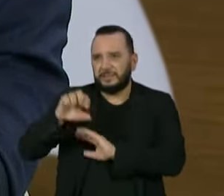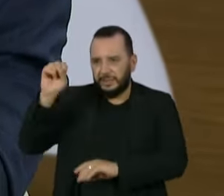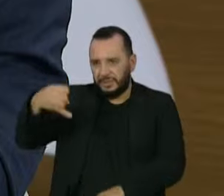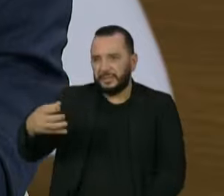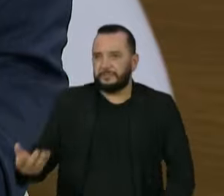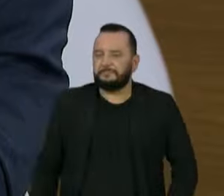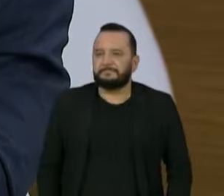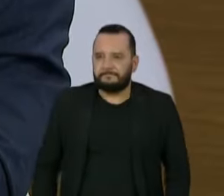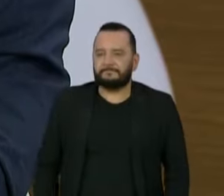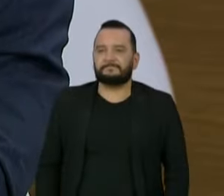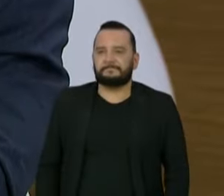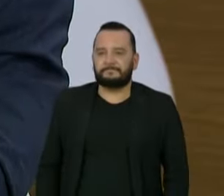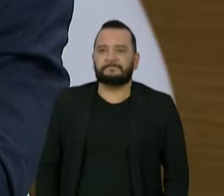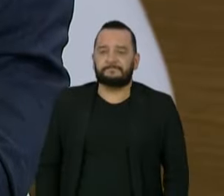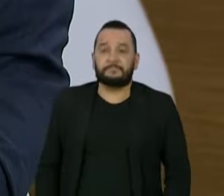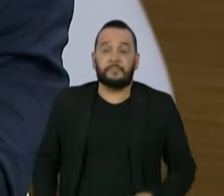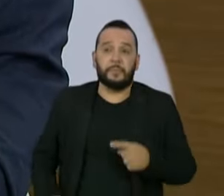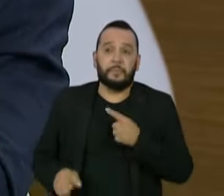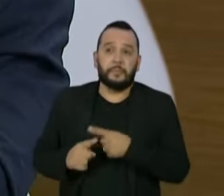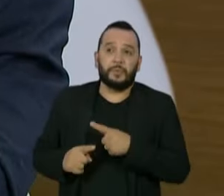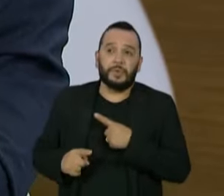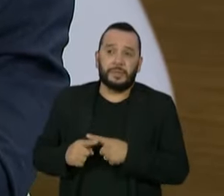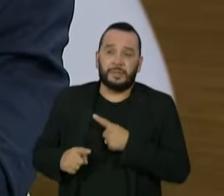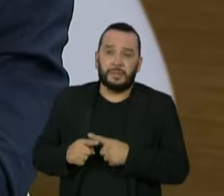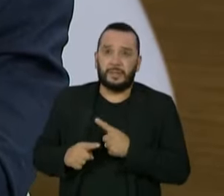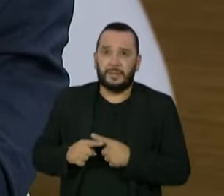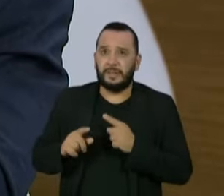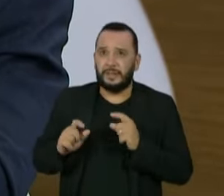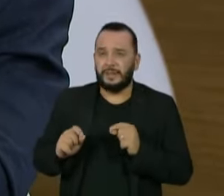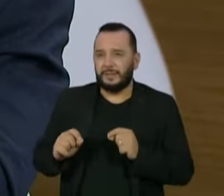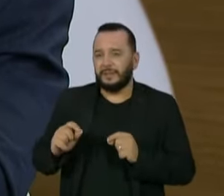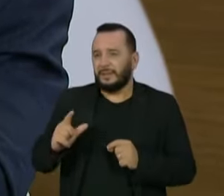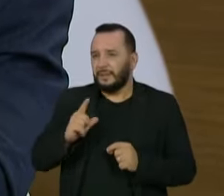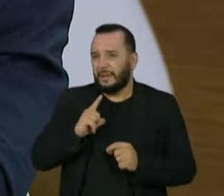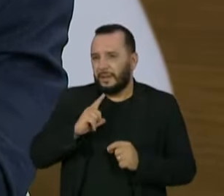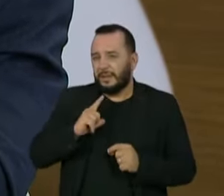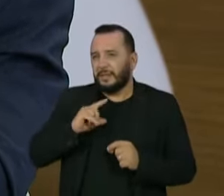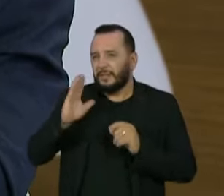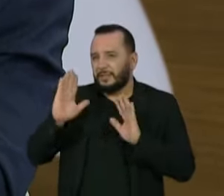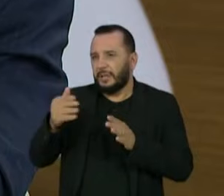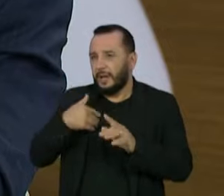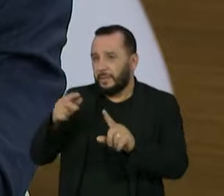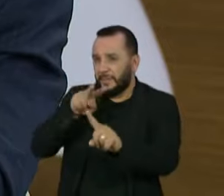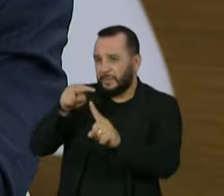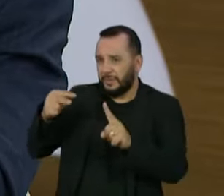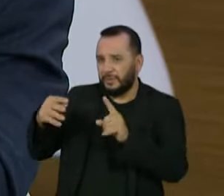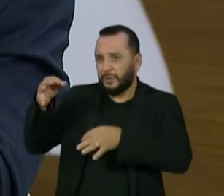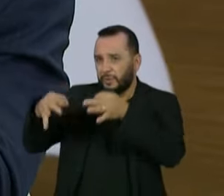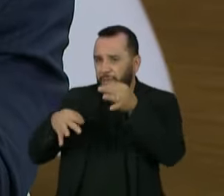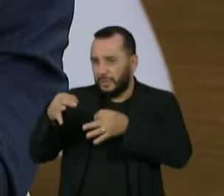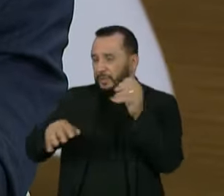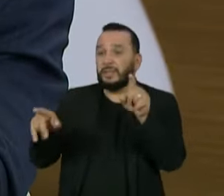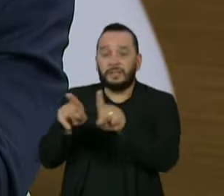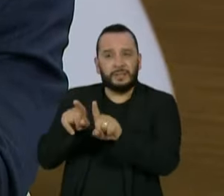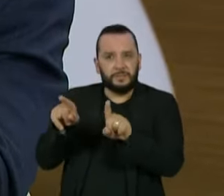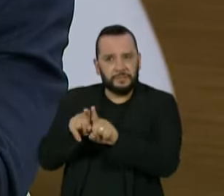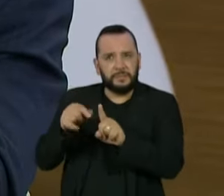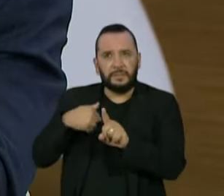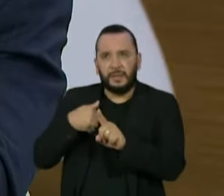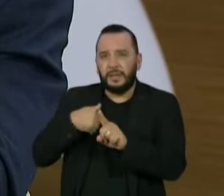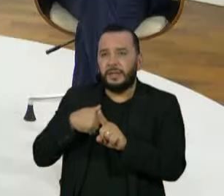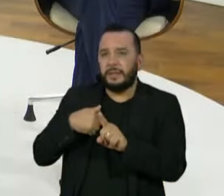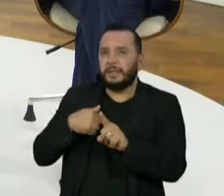Porque quem detém a personalidade jurídica e direito público externo que tem competência para celebrar